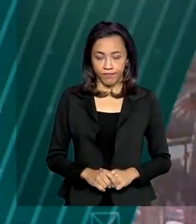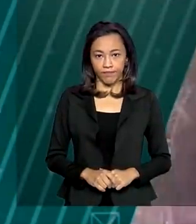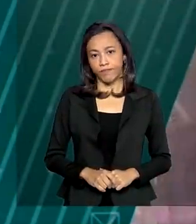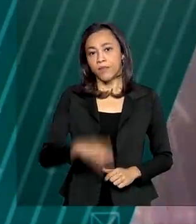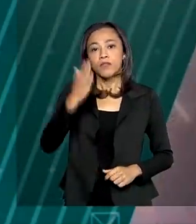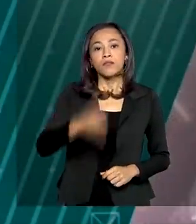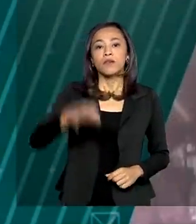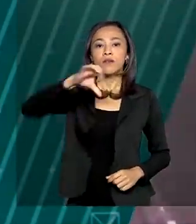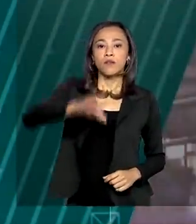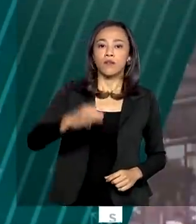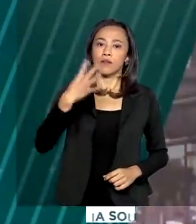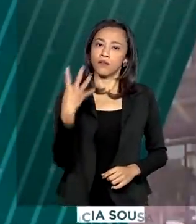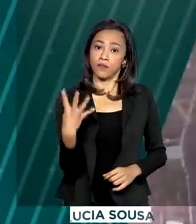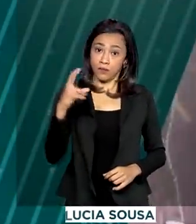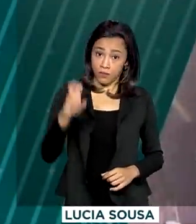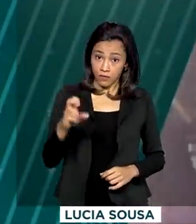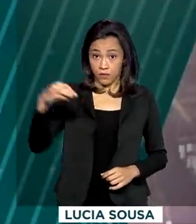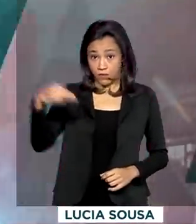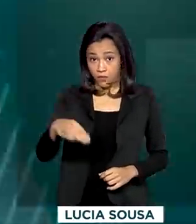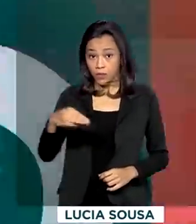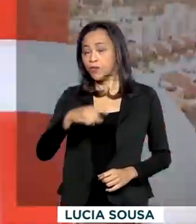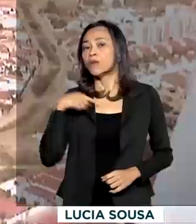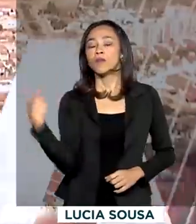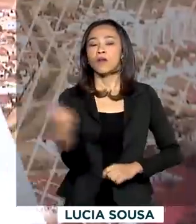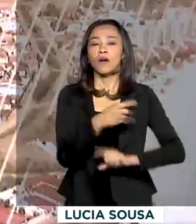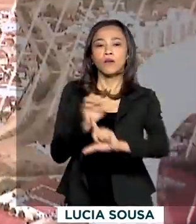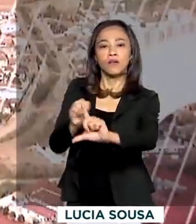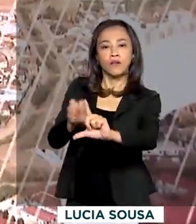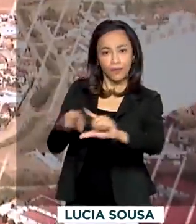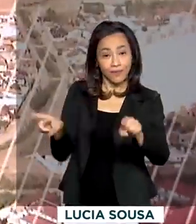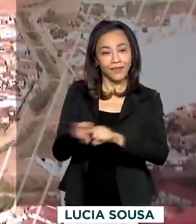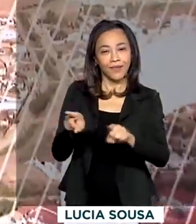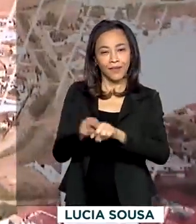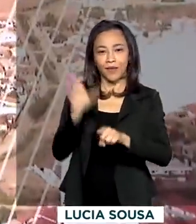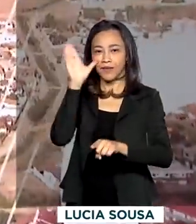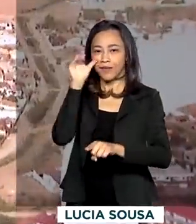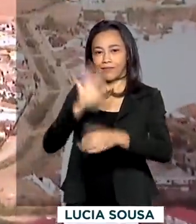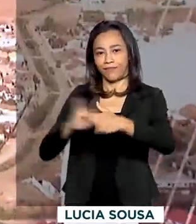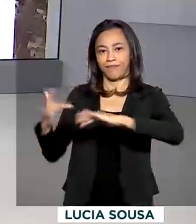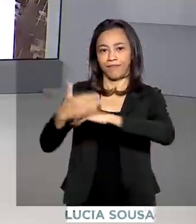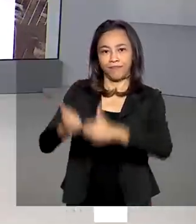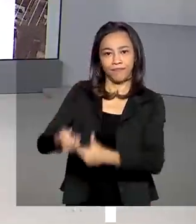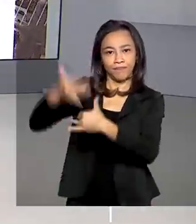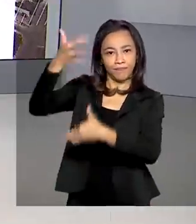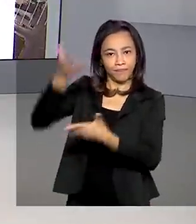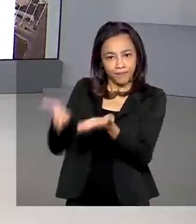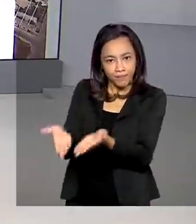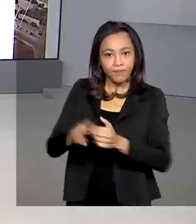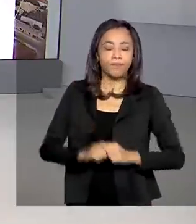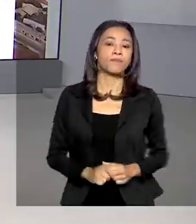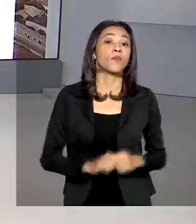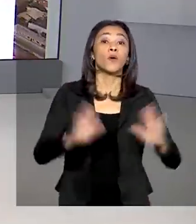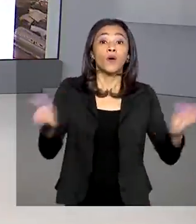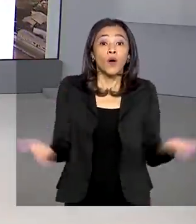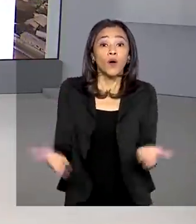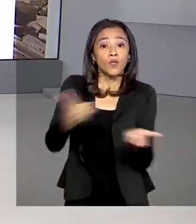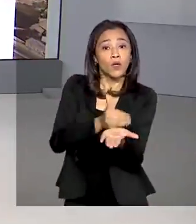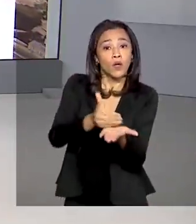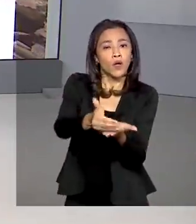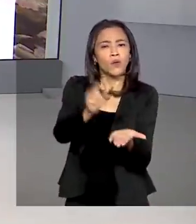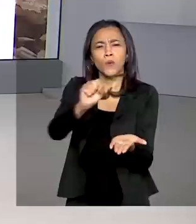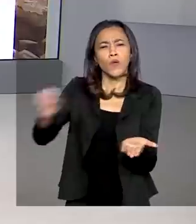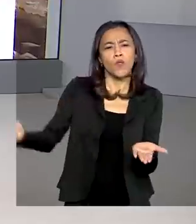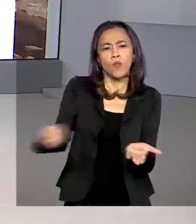São 9 horas e 45 minutos, estamos ao vivo também pelas redes sociais. Começa hoje a